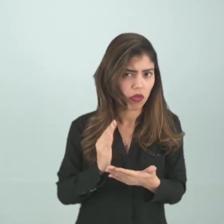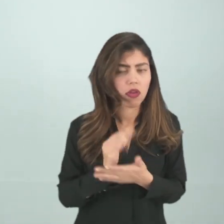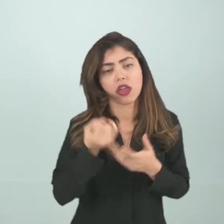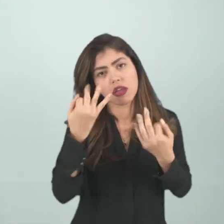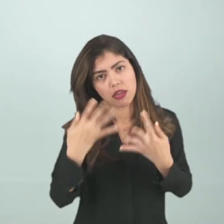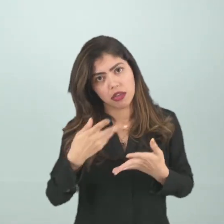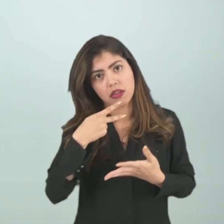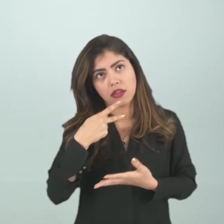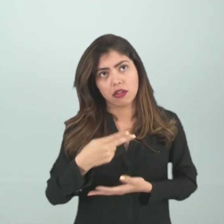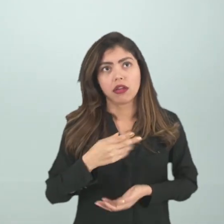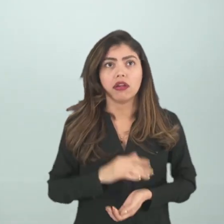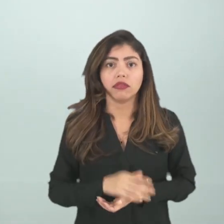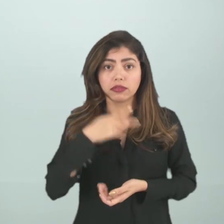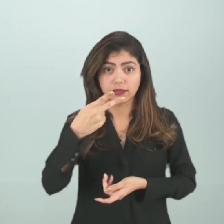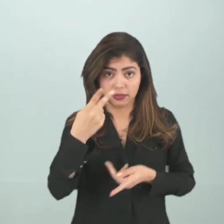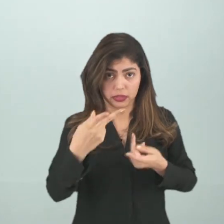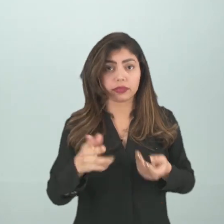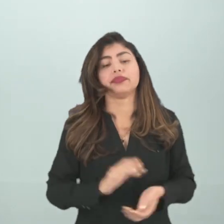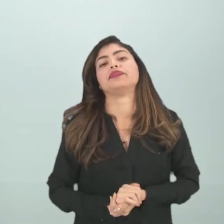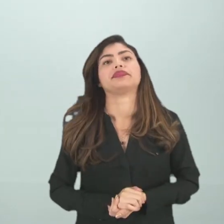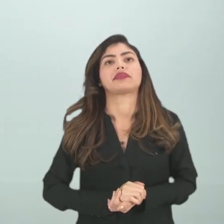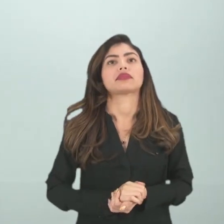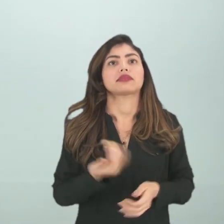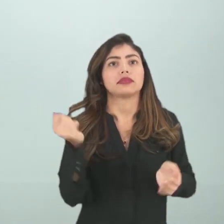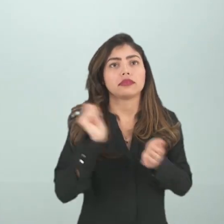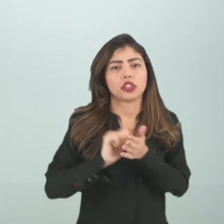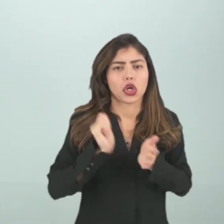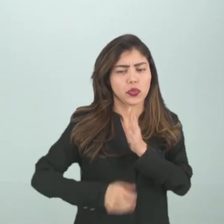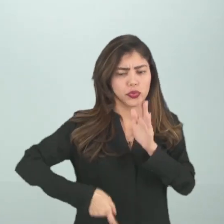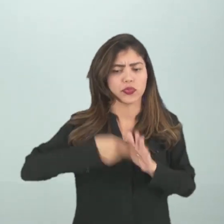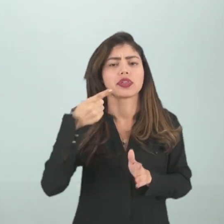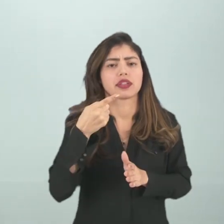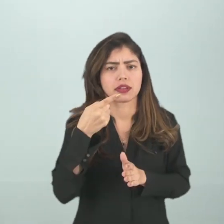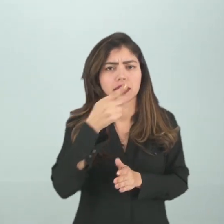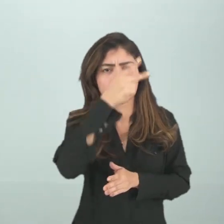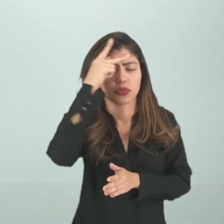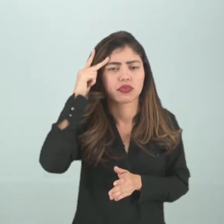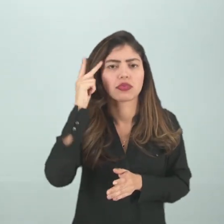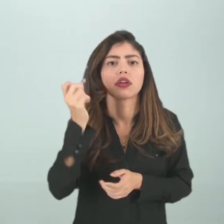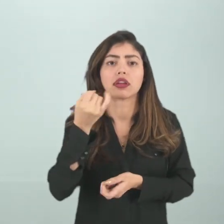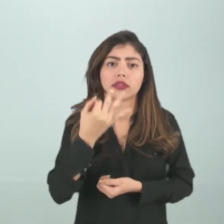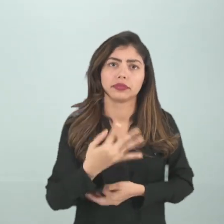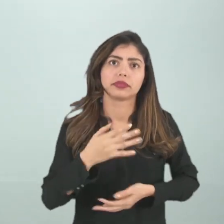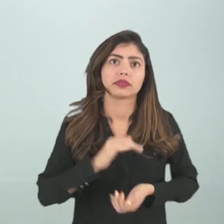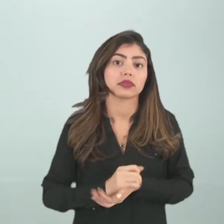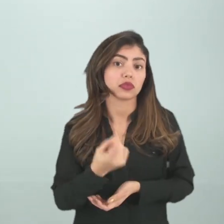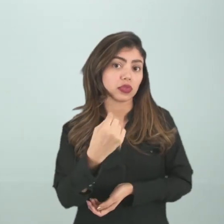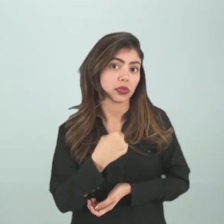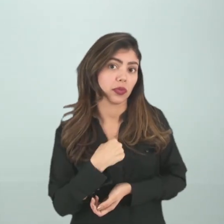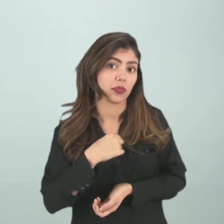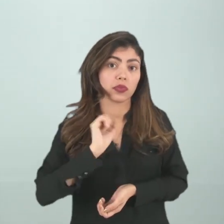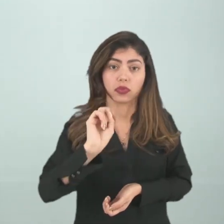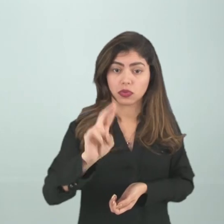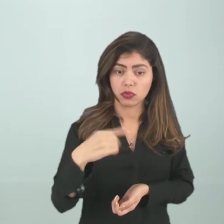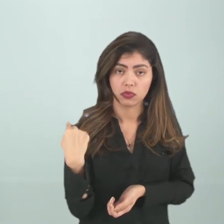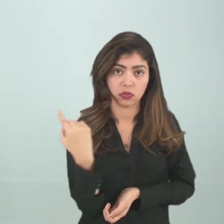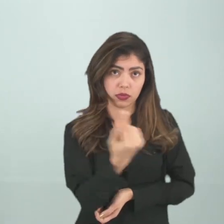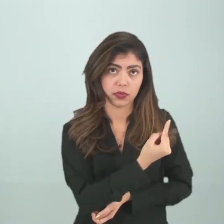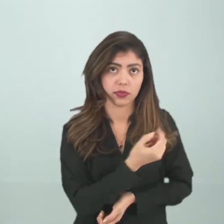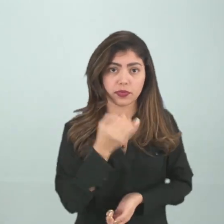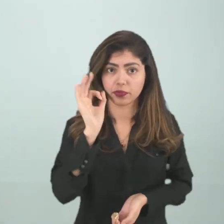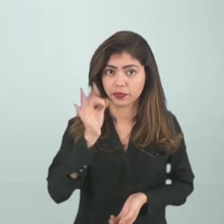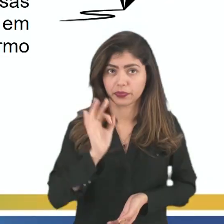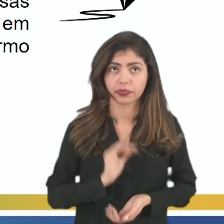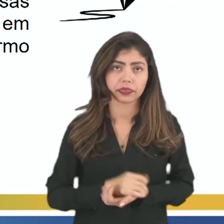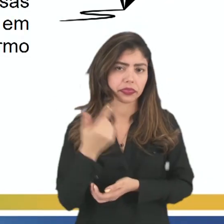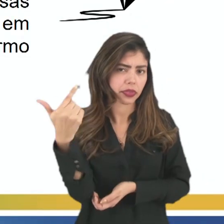contou, esse texto deve ser escrito em primeira pessoa do discurso. Ou eu, ou nós. Certo, pessoal?